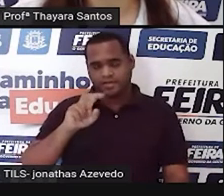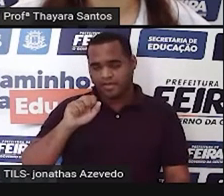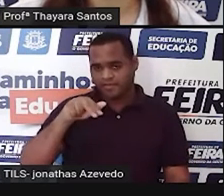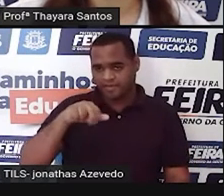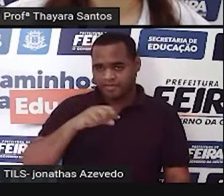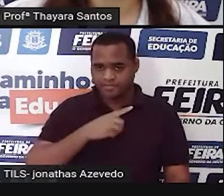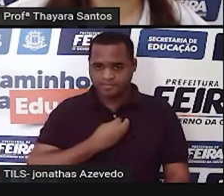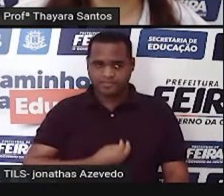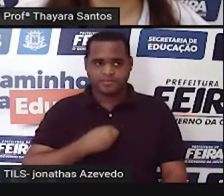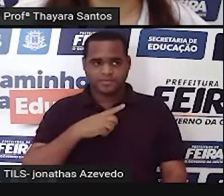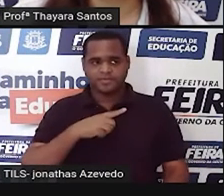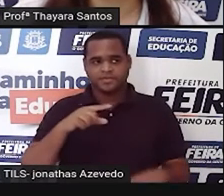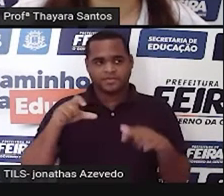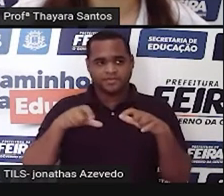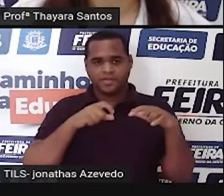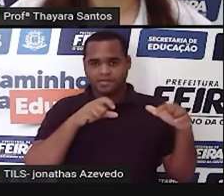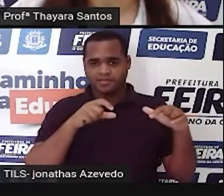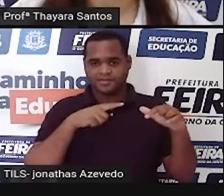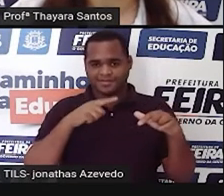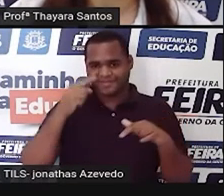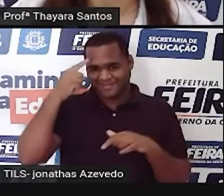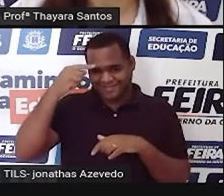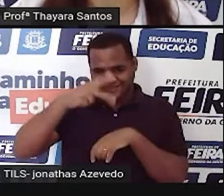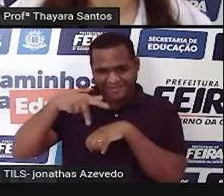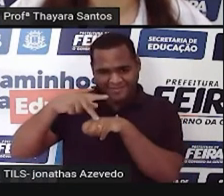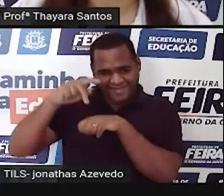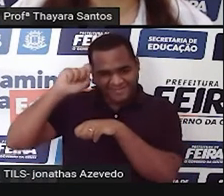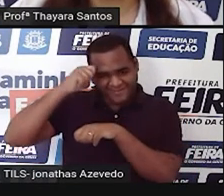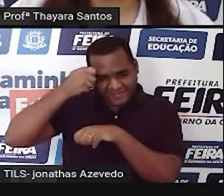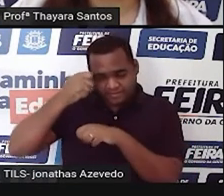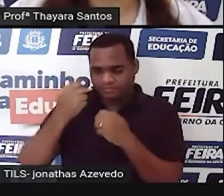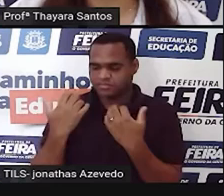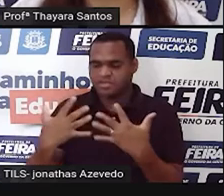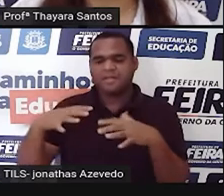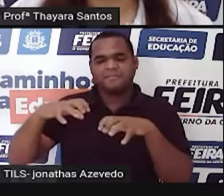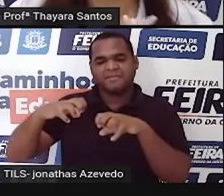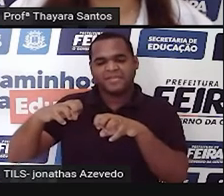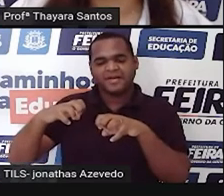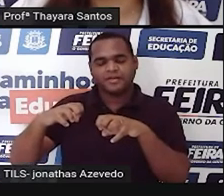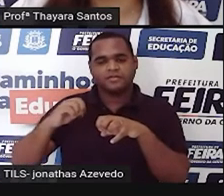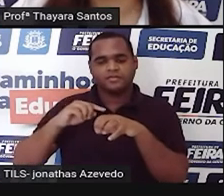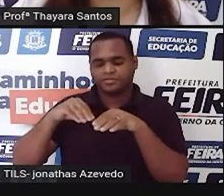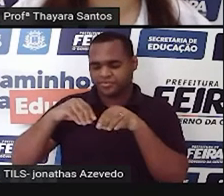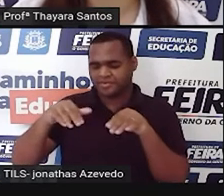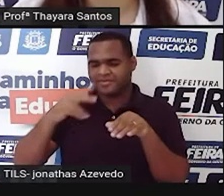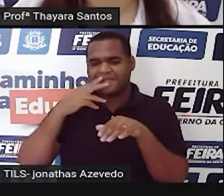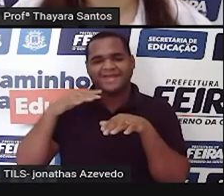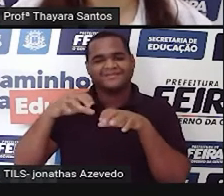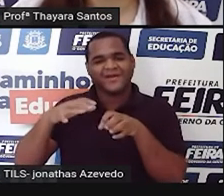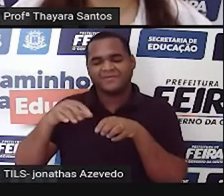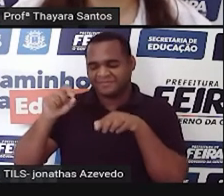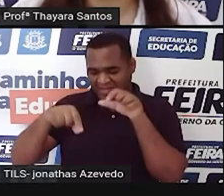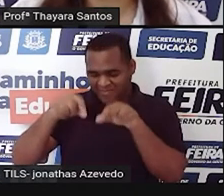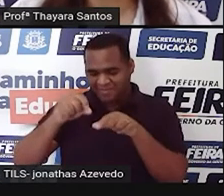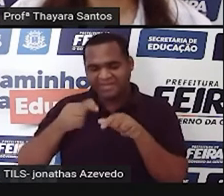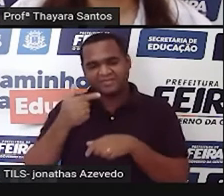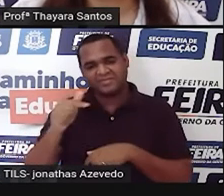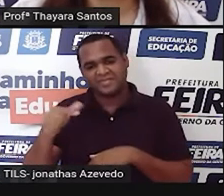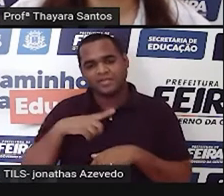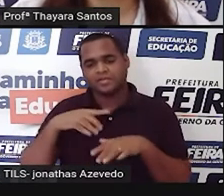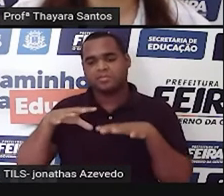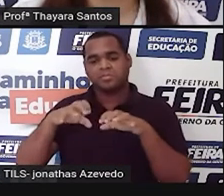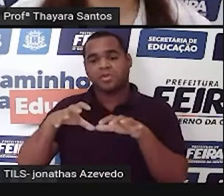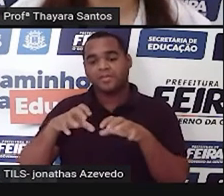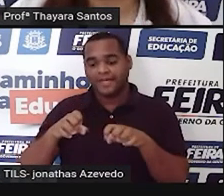no continente africano. Então, ele é um ambiente muito seco, o solo ele é pobre em muitos minerais e ele é muito